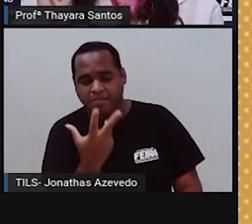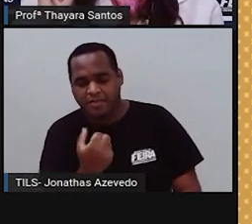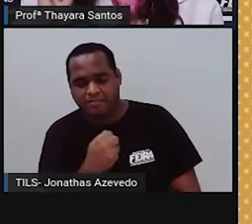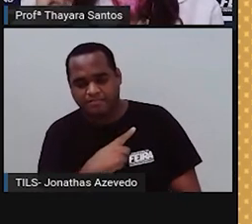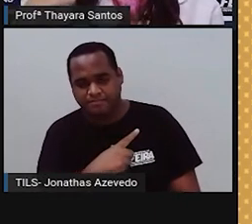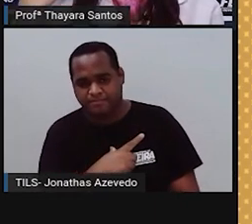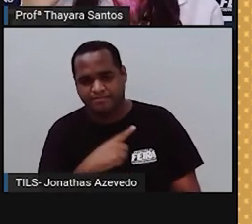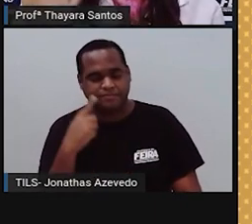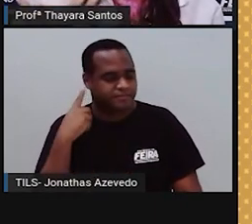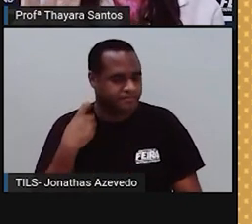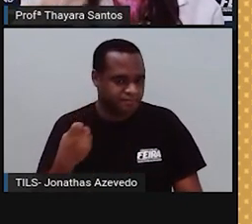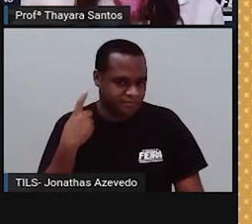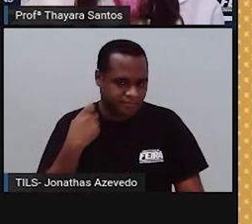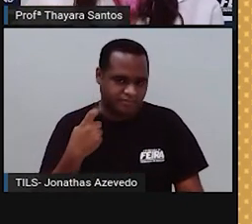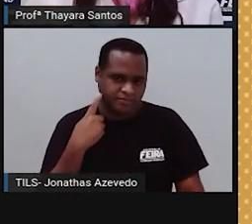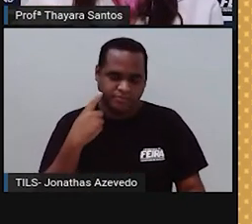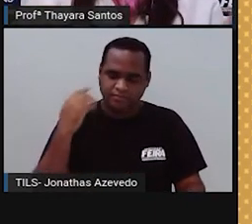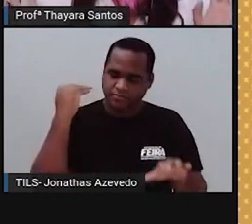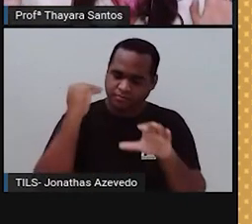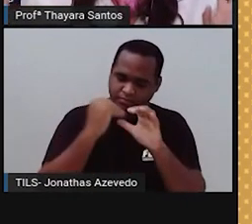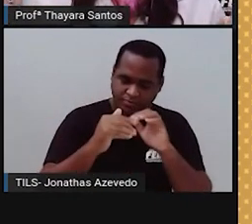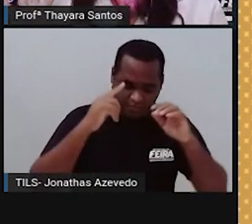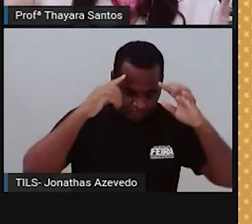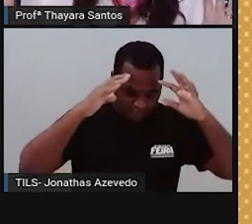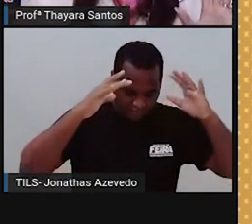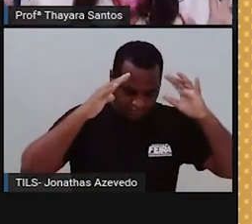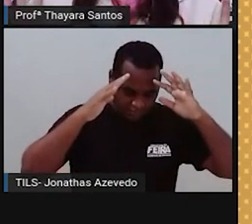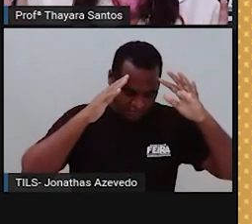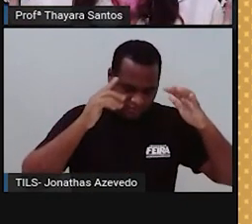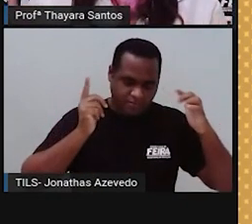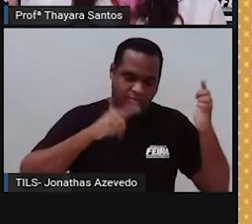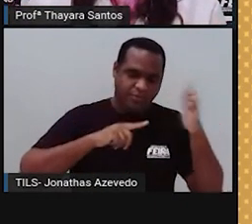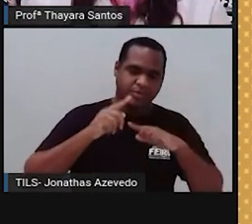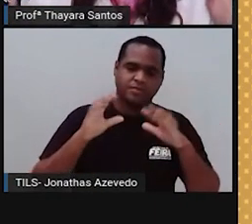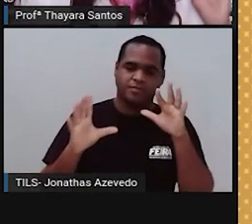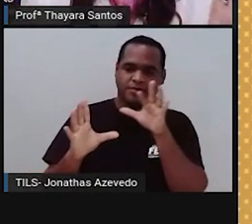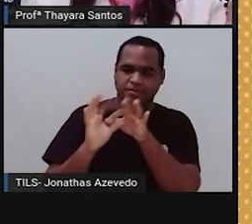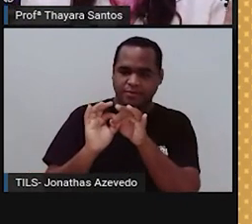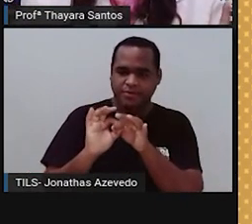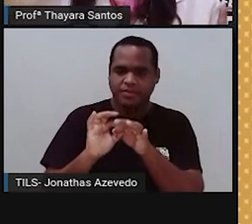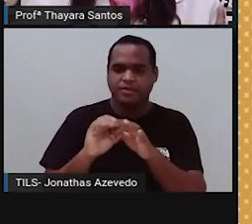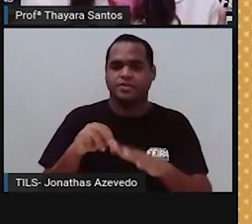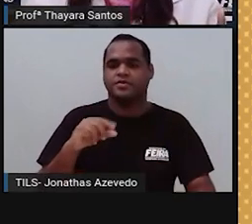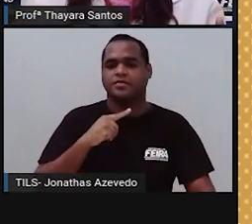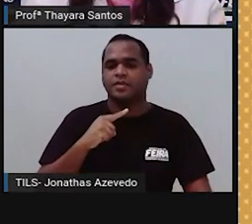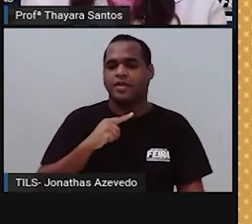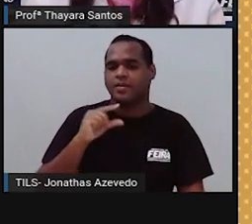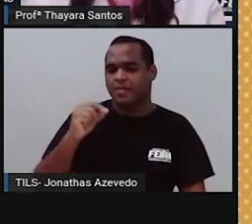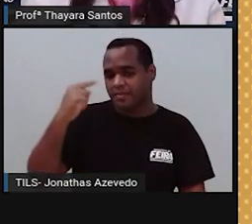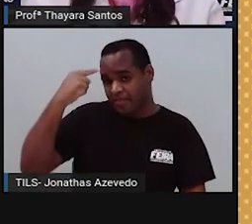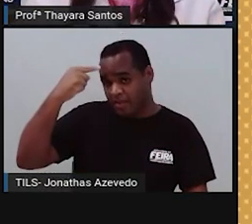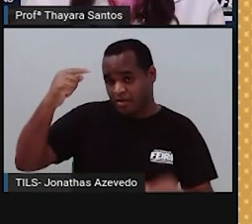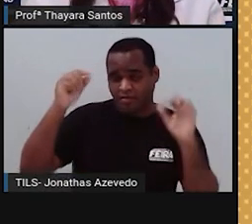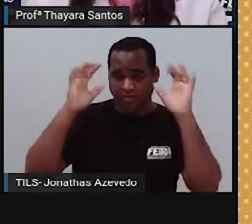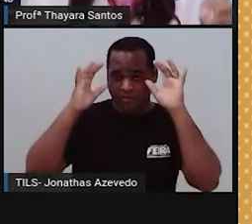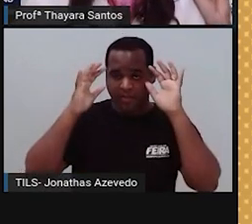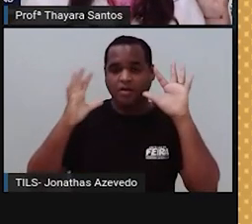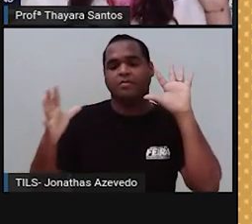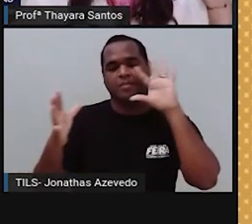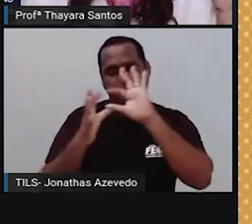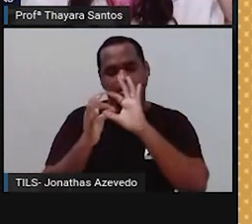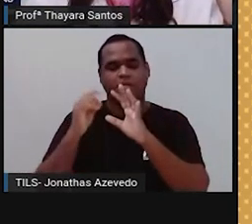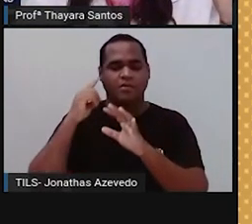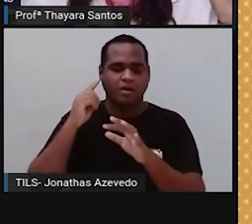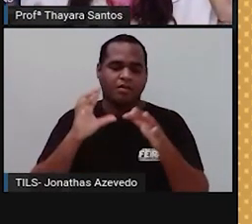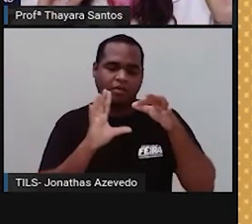sonoro e enviar para o nosso cérebro. Porque é tudo integrado, gente. Os nossos sentidos são integrados ao nosso sistema nervoso. Então,